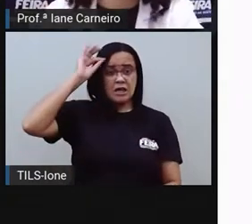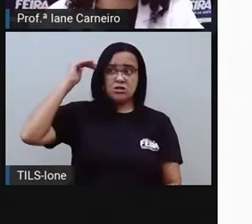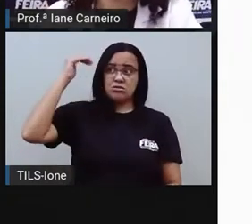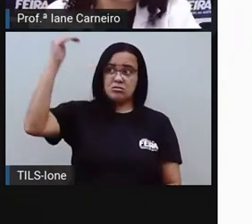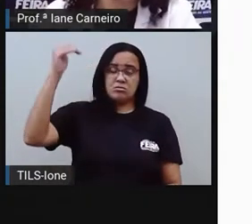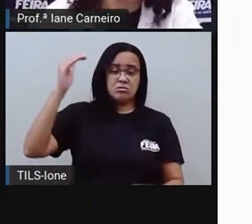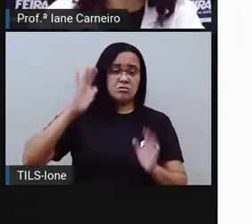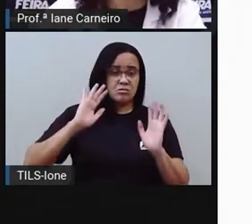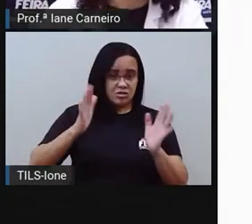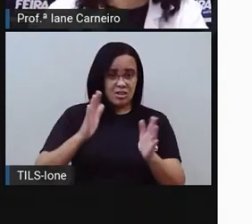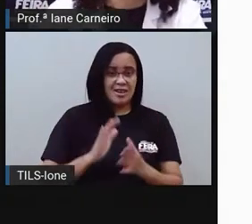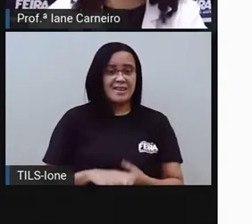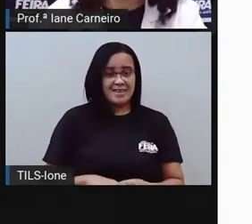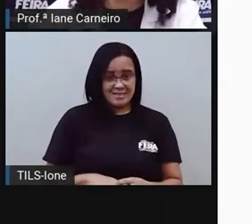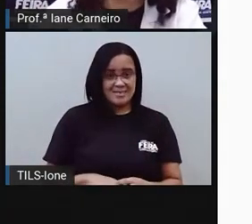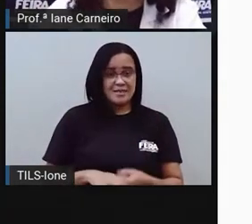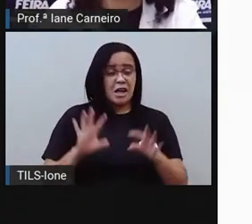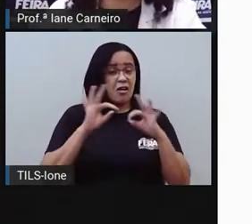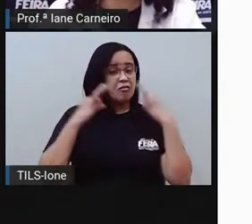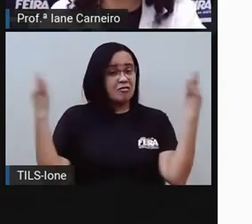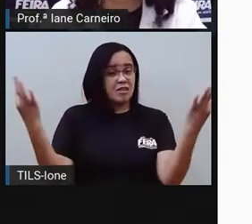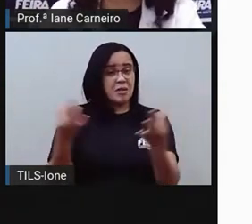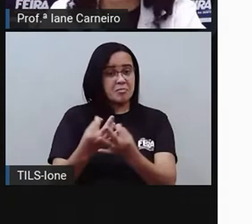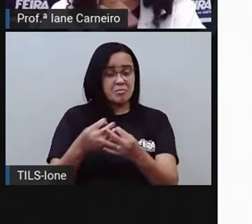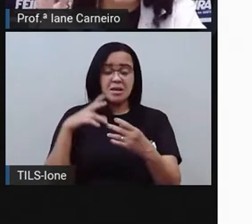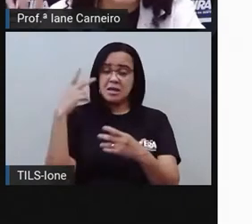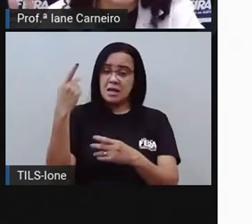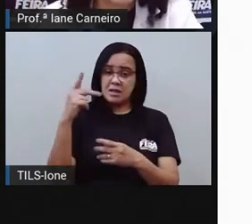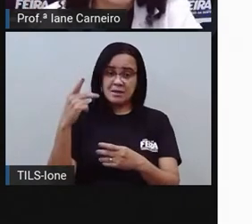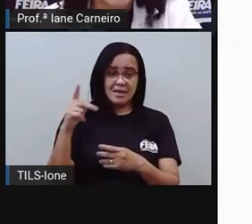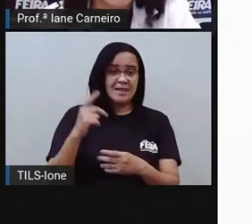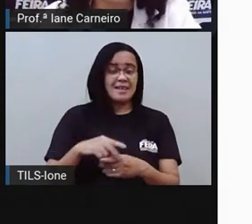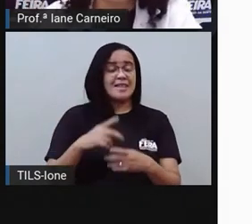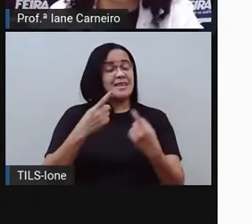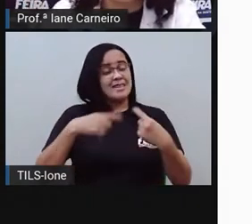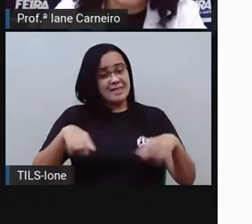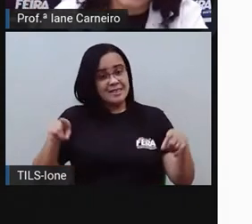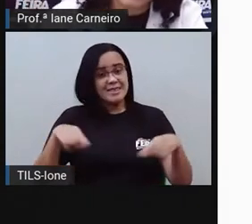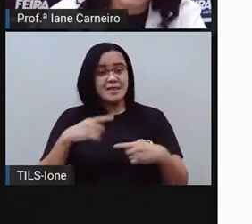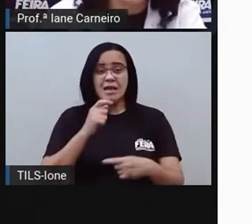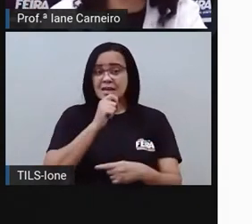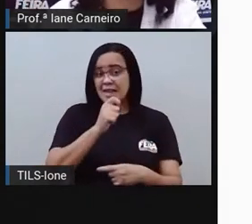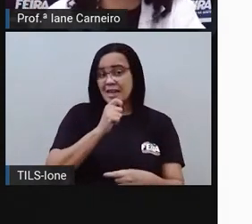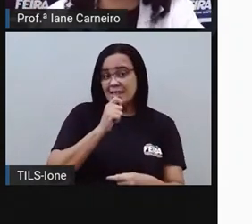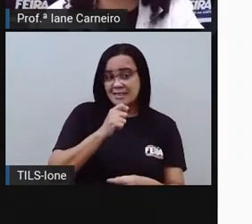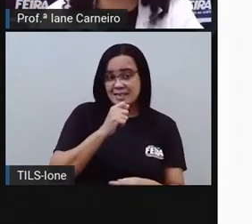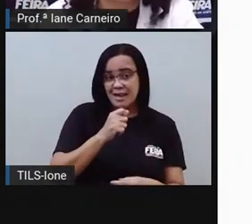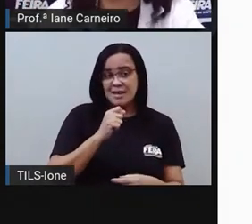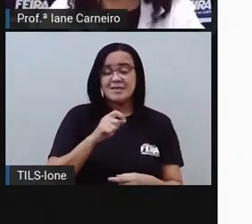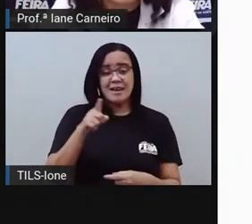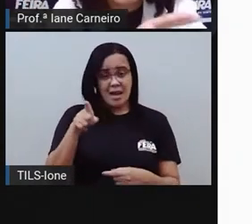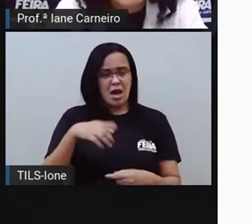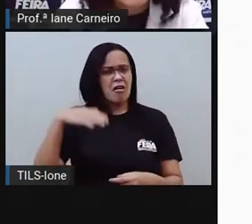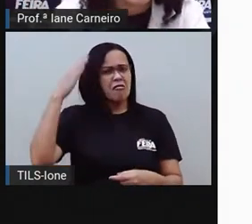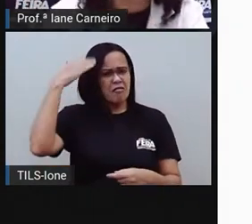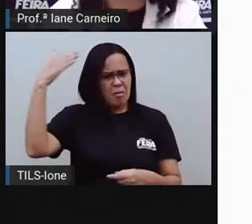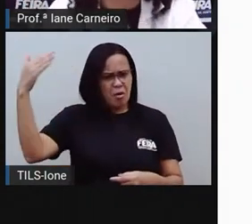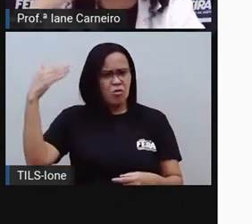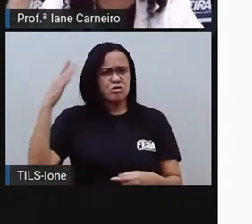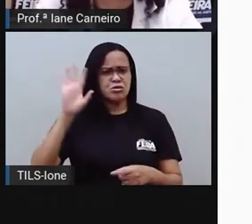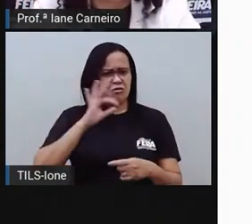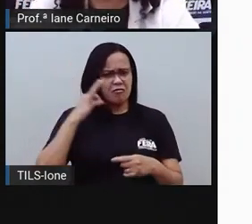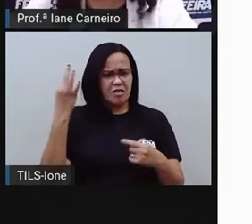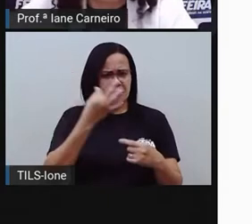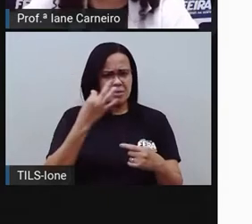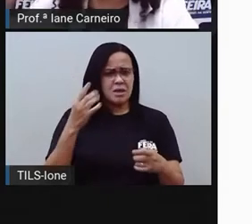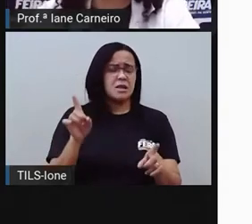filhas dele, né? Então ele é filho de um famoso cantor brasileiro, que já fala o seu, né? É o Jairzinho, é